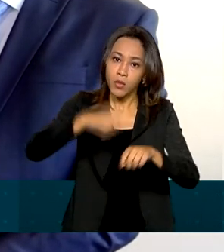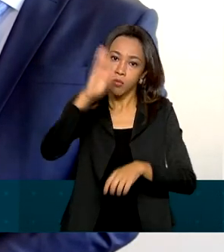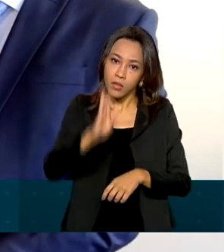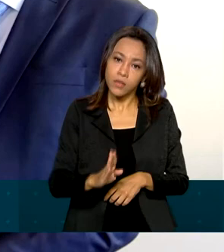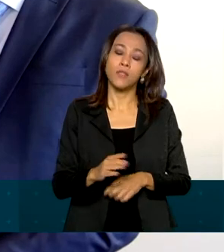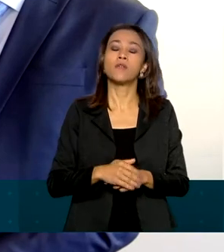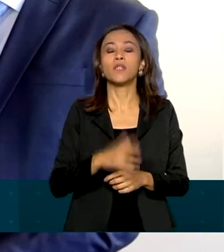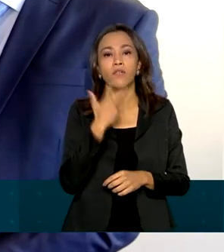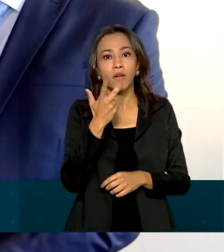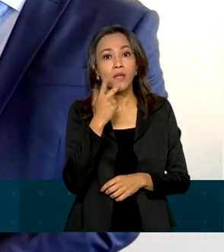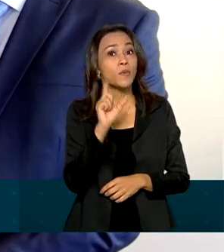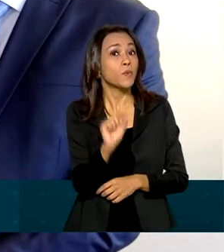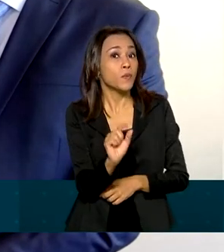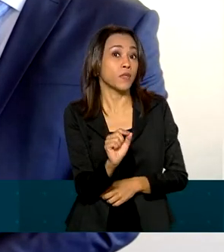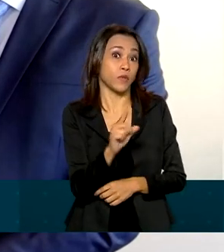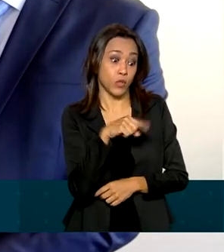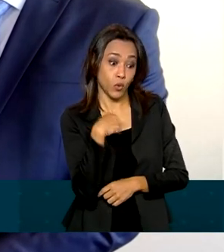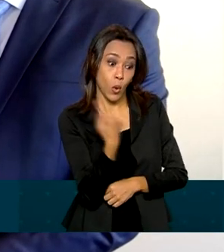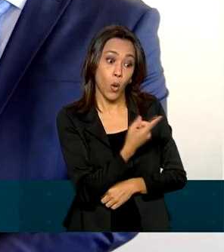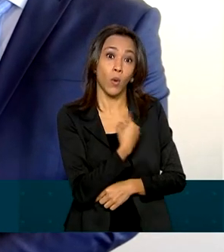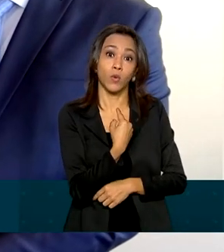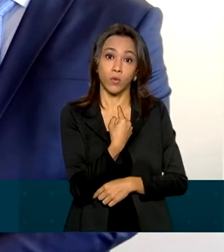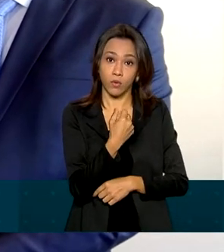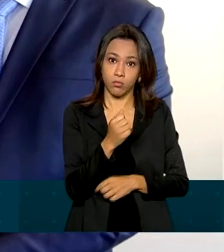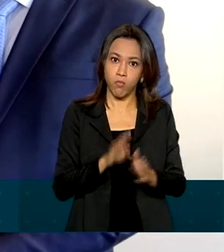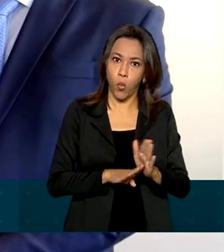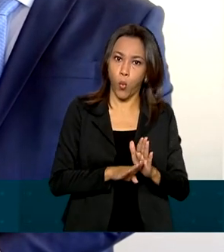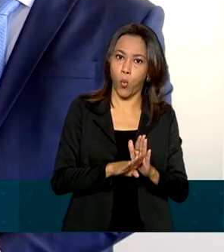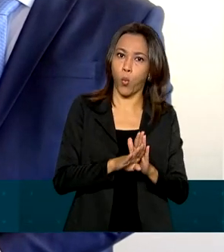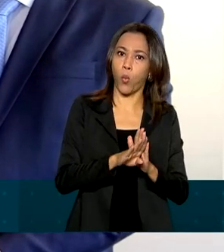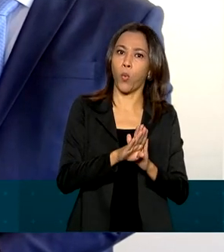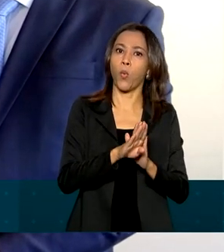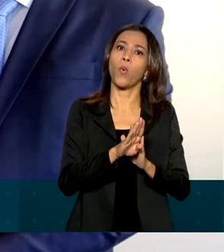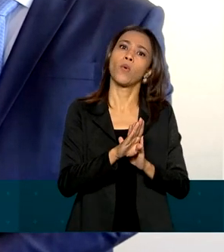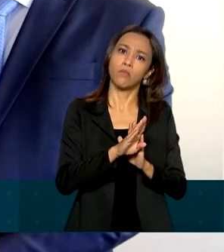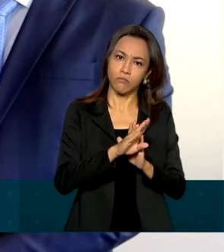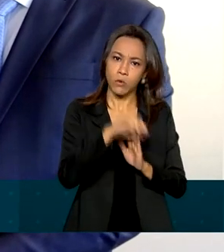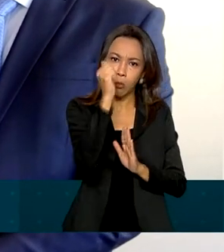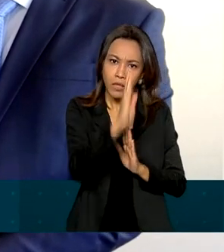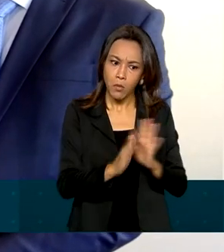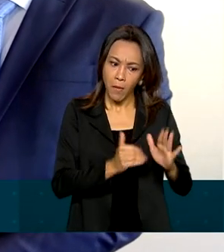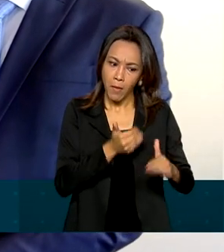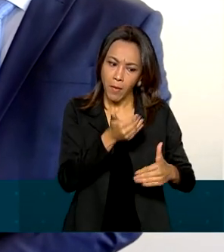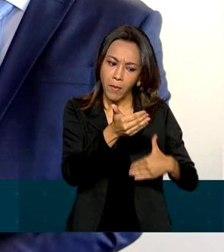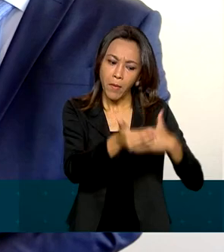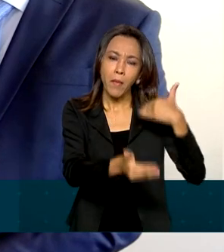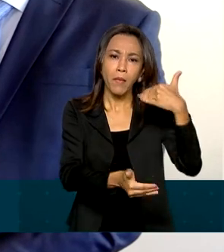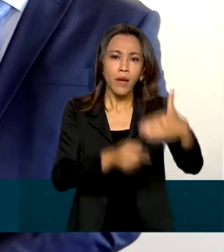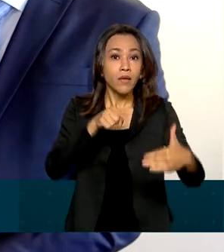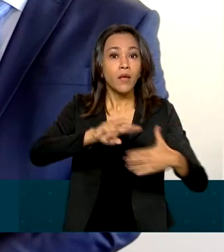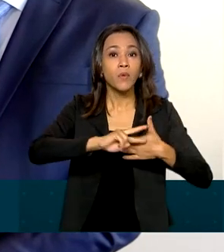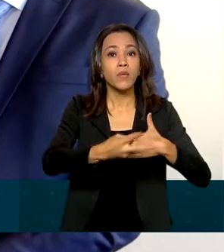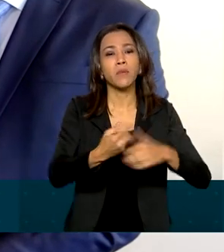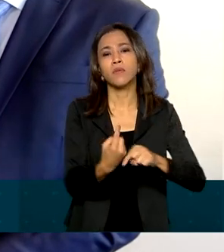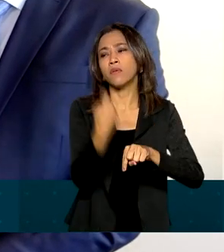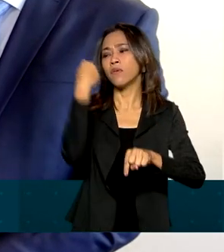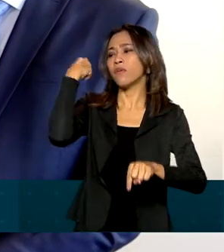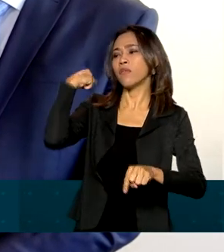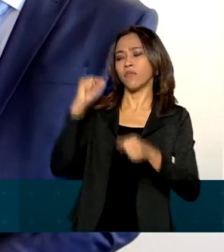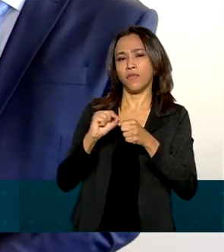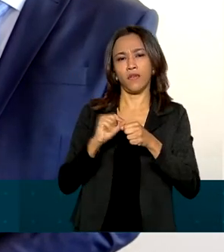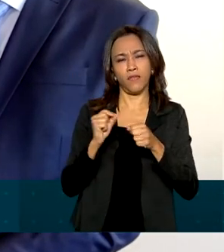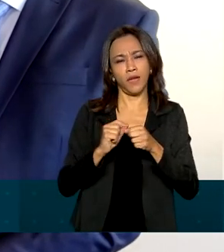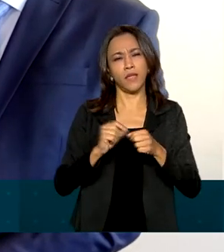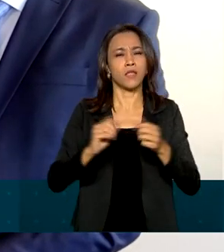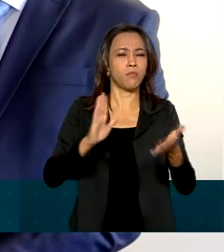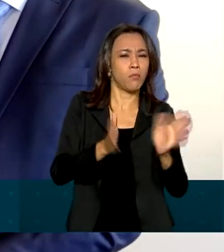falando em relação ao nosso crescimento para esse ano, que foi devido ao que foi feito desde o começo do governo, as reformas foram